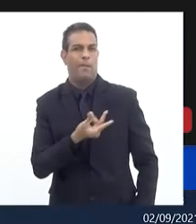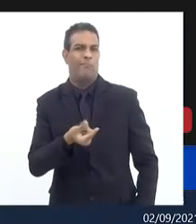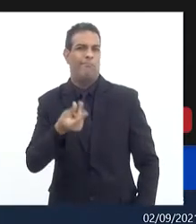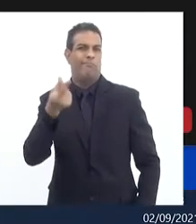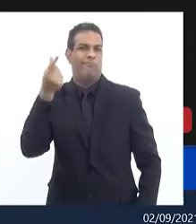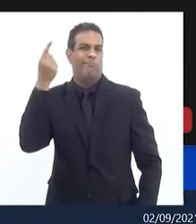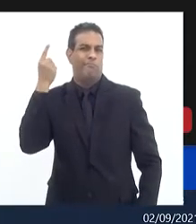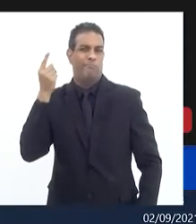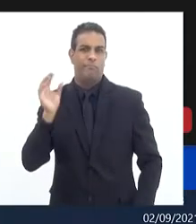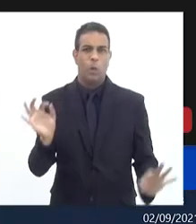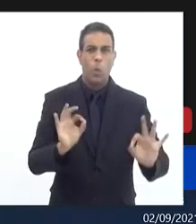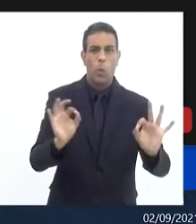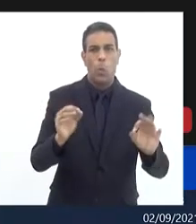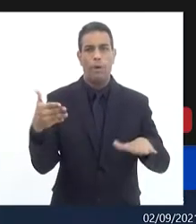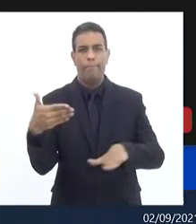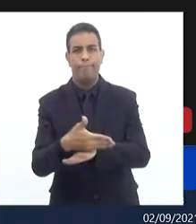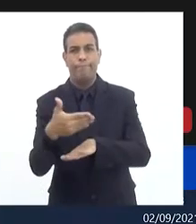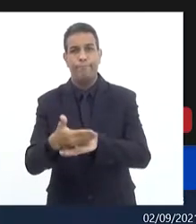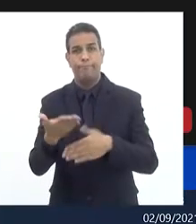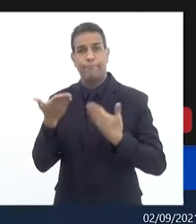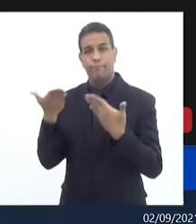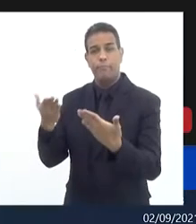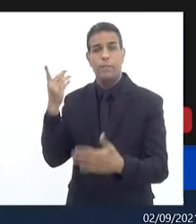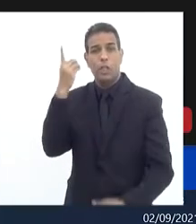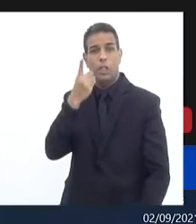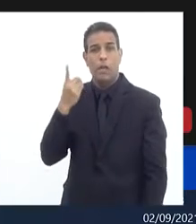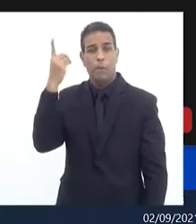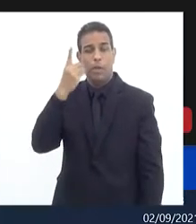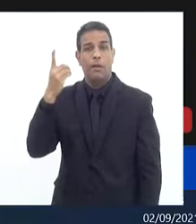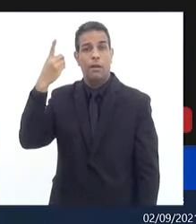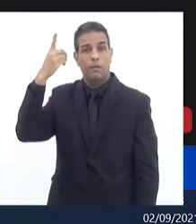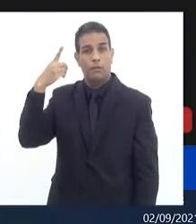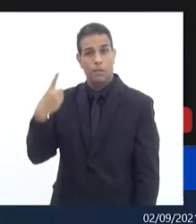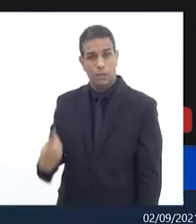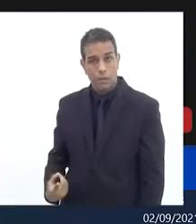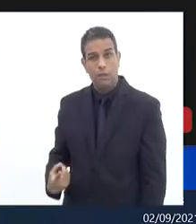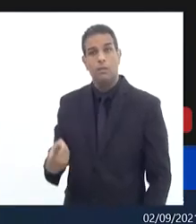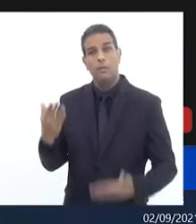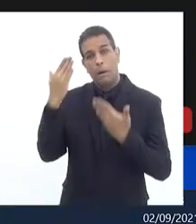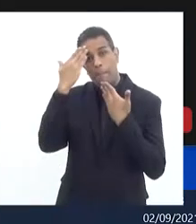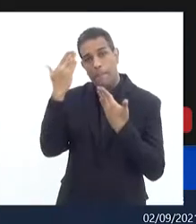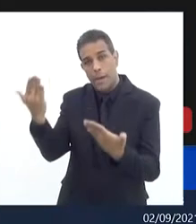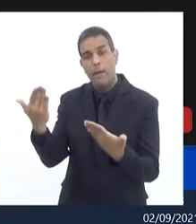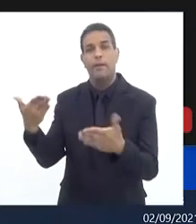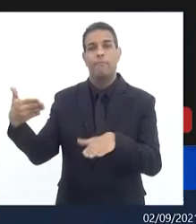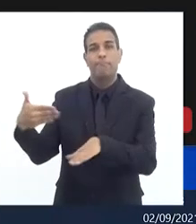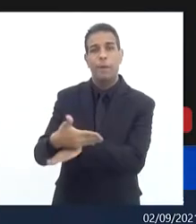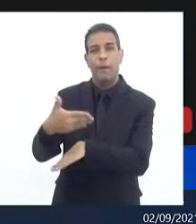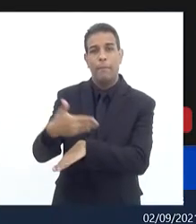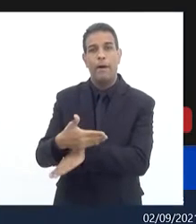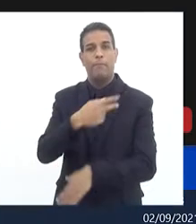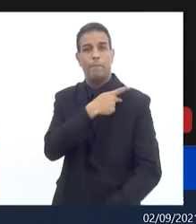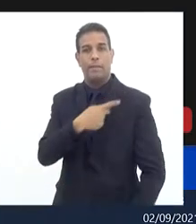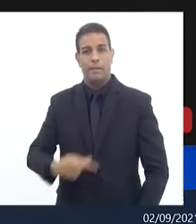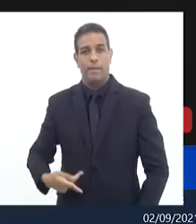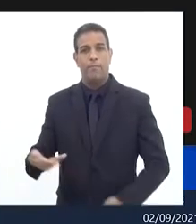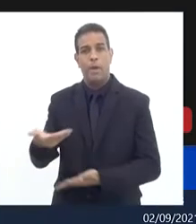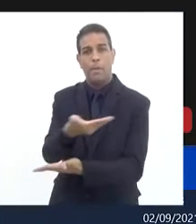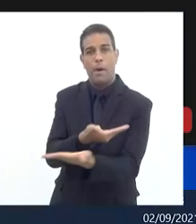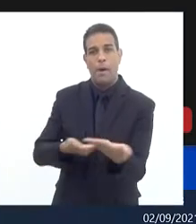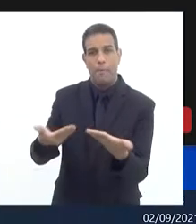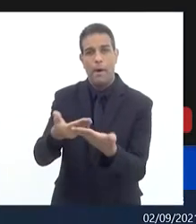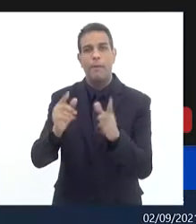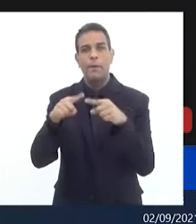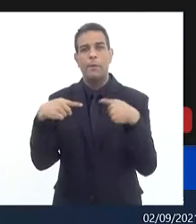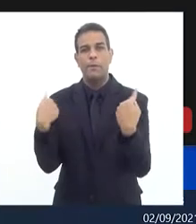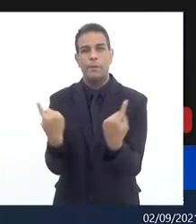vamos lá vamos lá Dani por favor passo a presidência a você obrigado pela sua presença pelo seu carinho conversa em plenário sobre a reunião